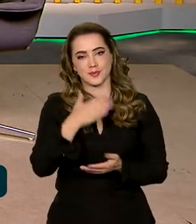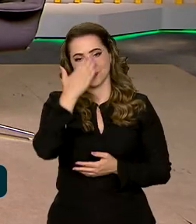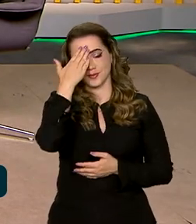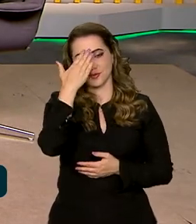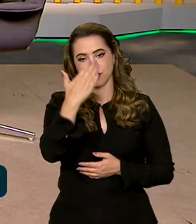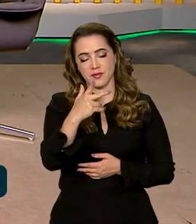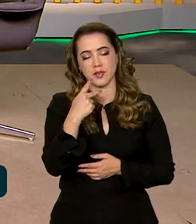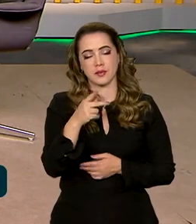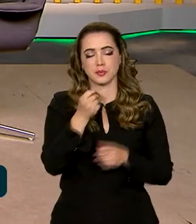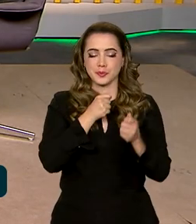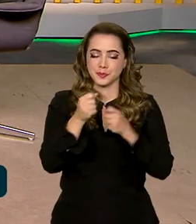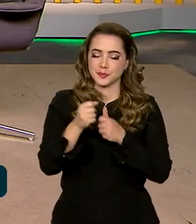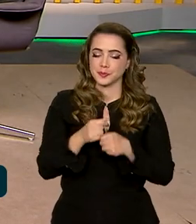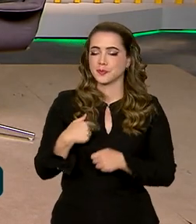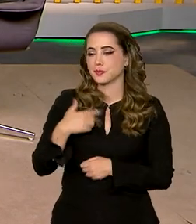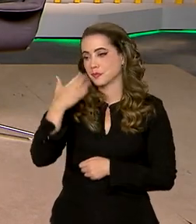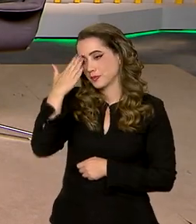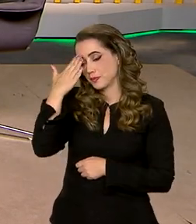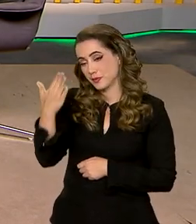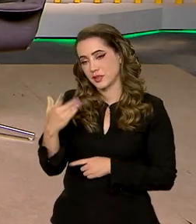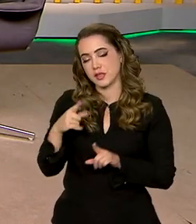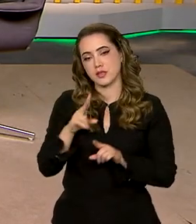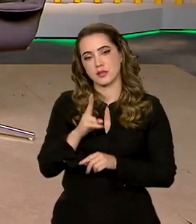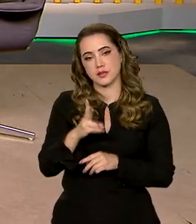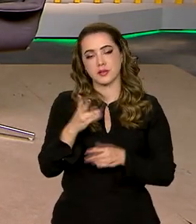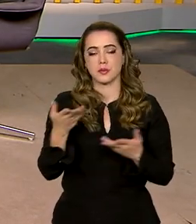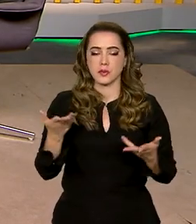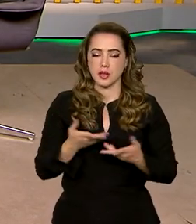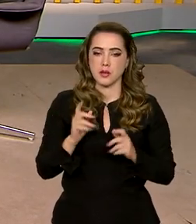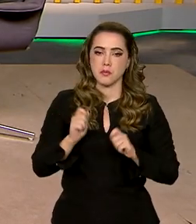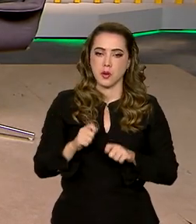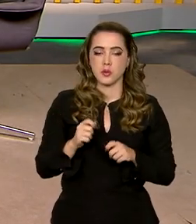muito obrigado aí pela entrevista. Eu que agradeço. Estamos sempre aqui à disposição da imprensa.